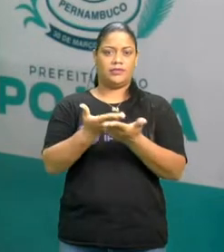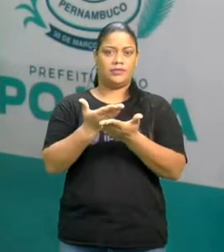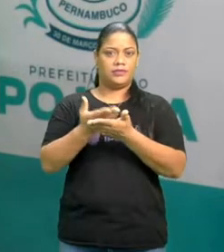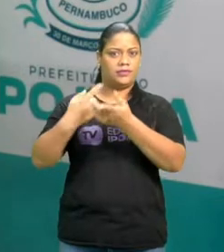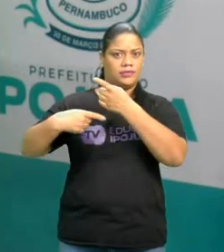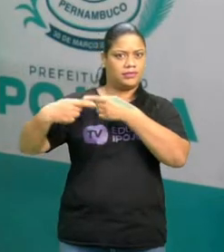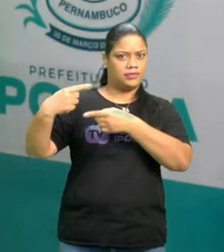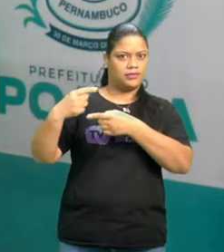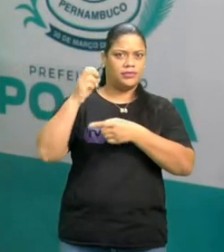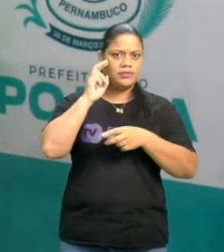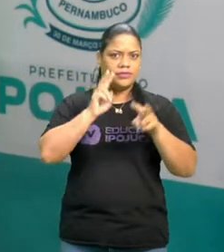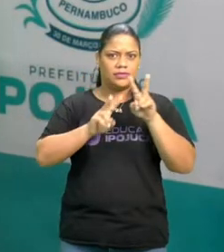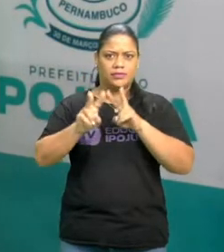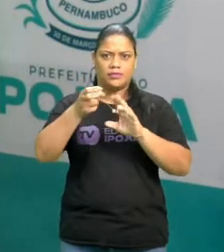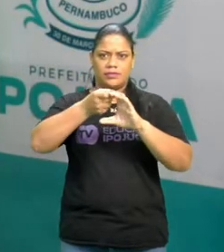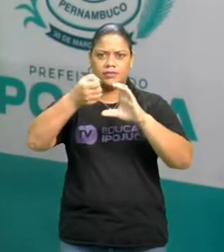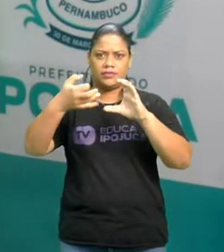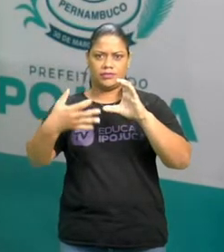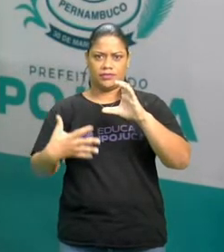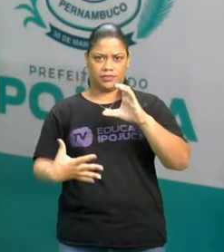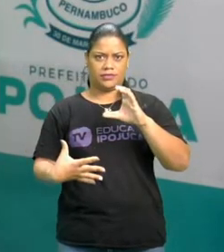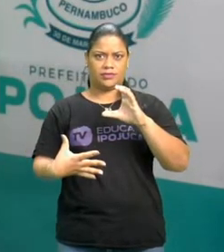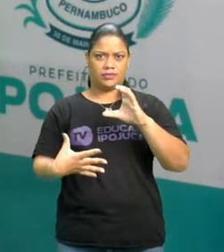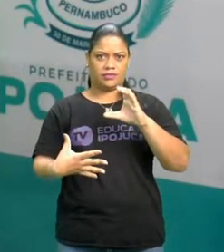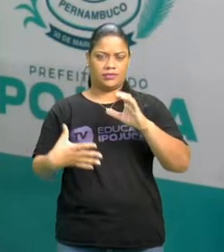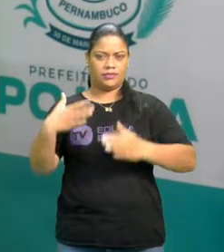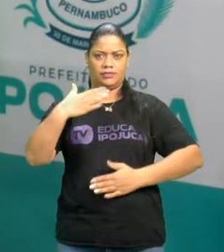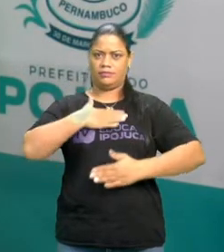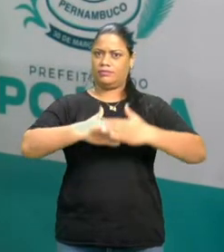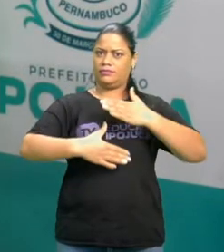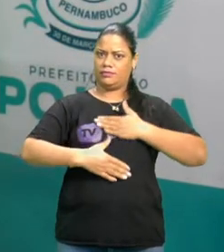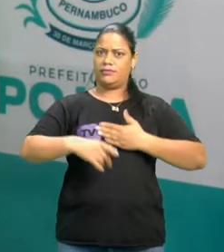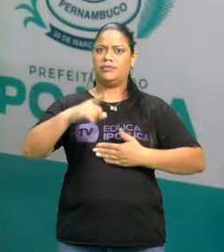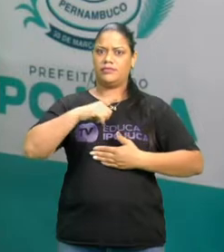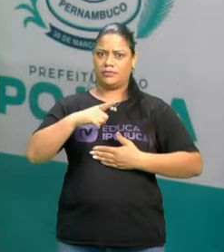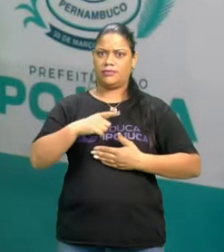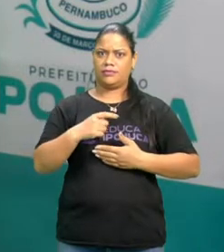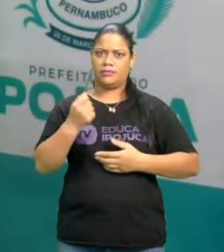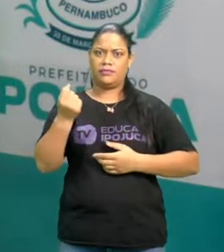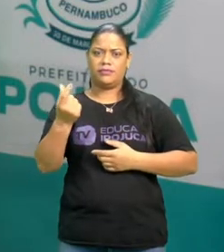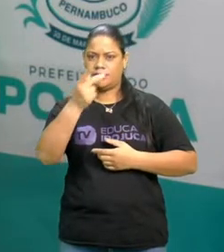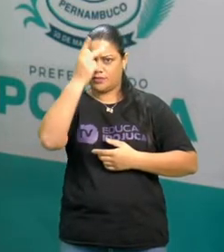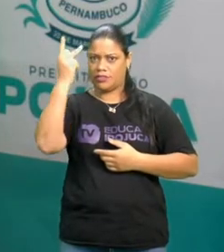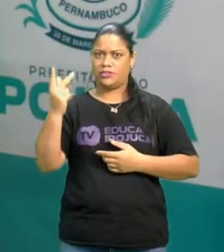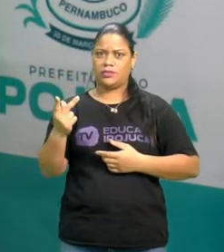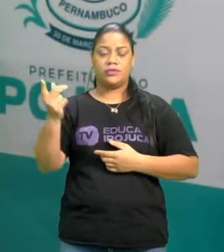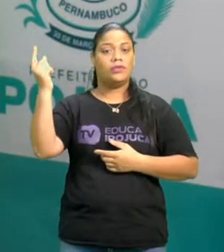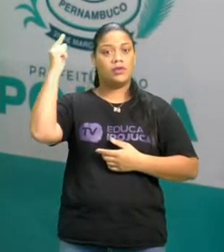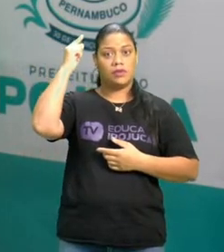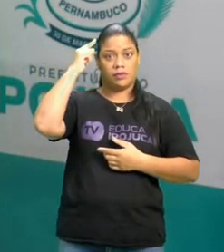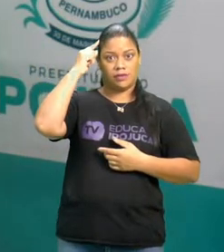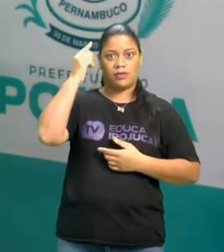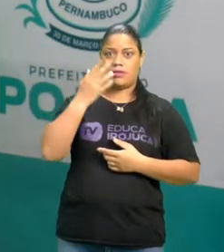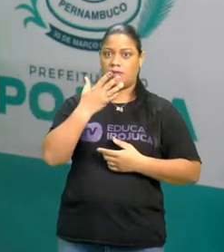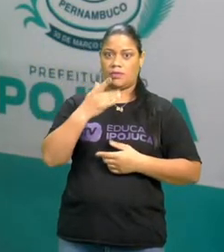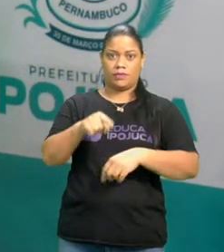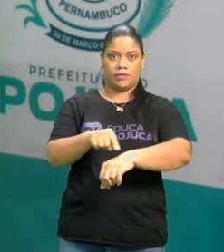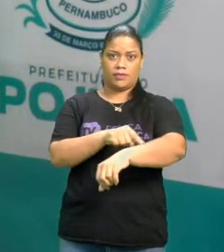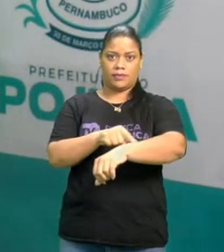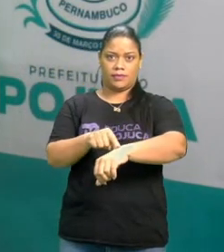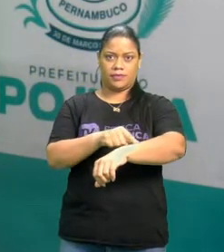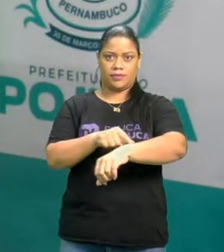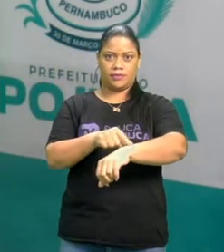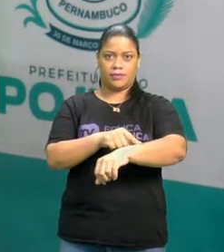anteriores percebemos as características físicas que temos entre uns e outros. O cabelo, a pele,